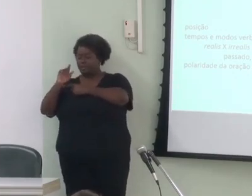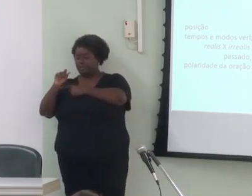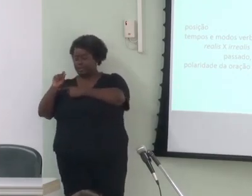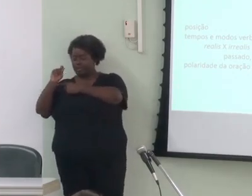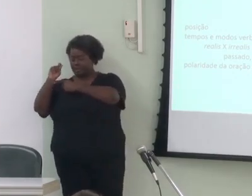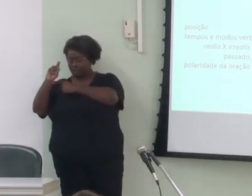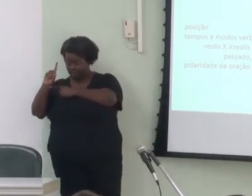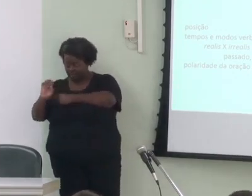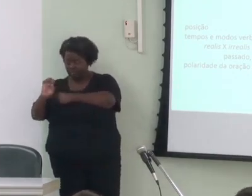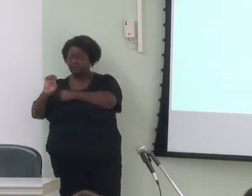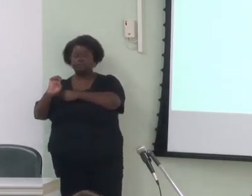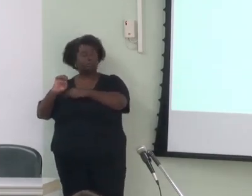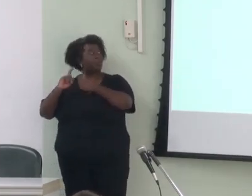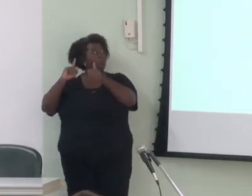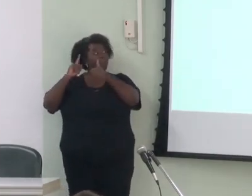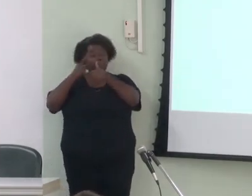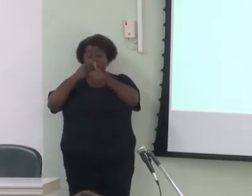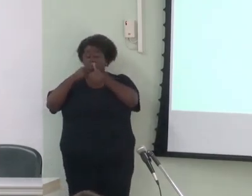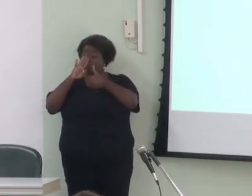relevante pode mostrar